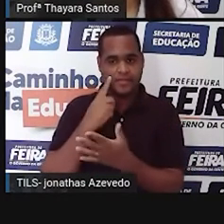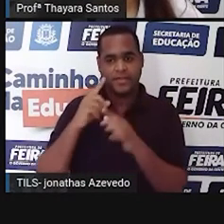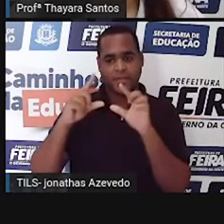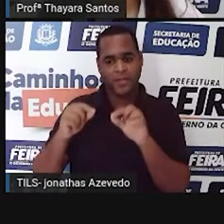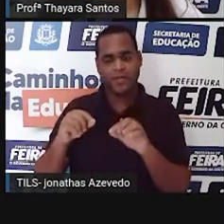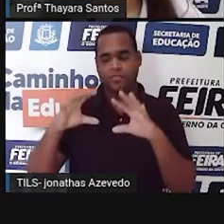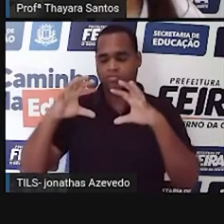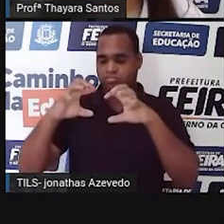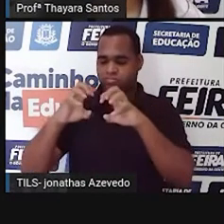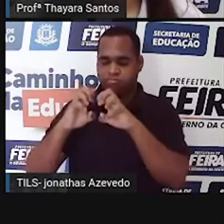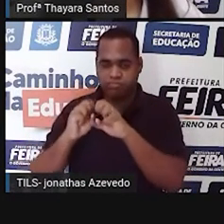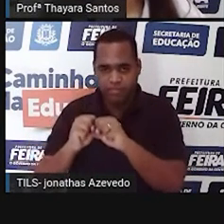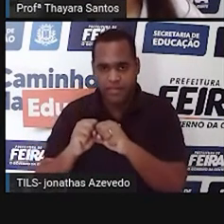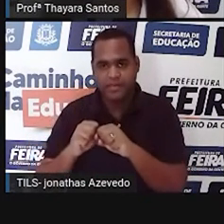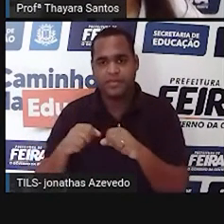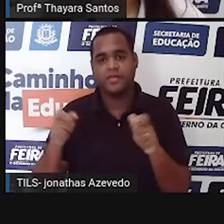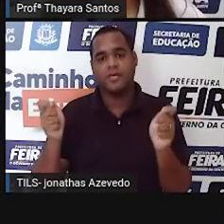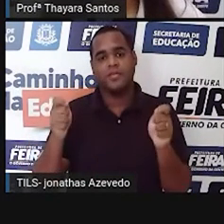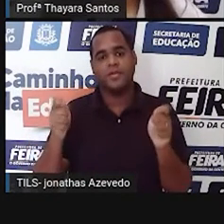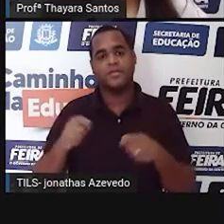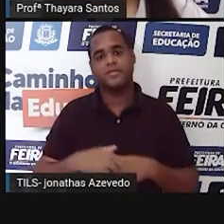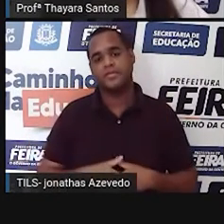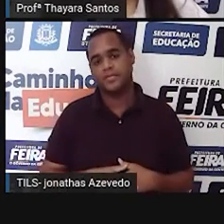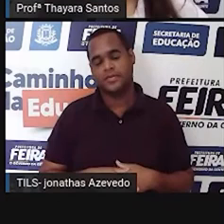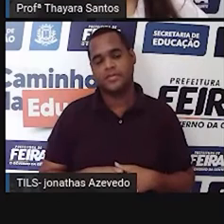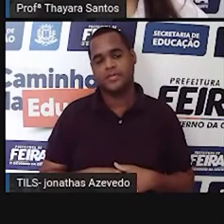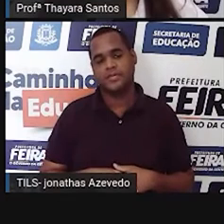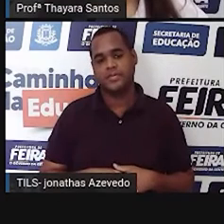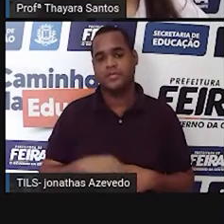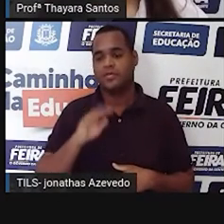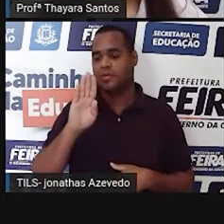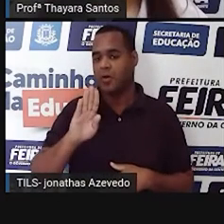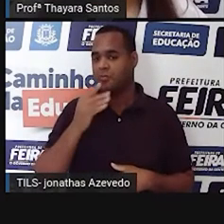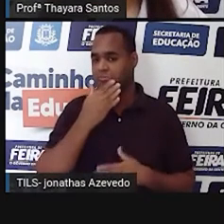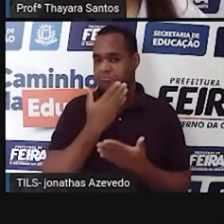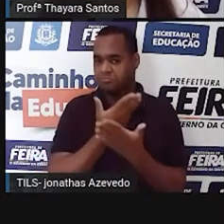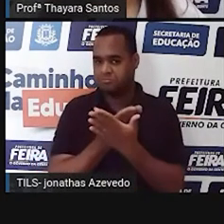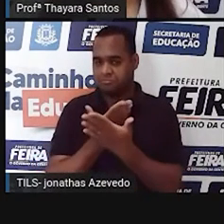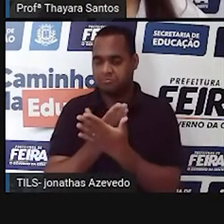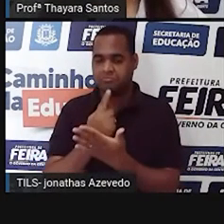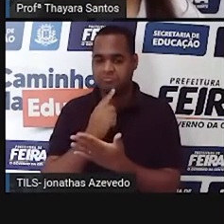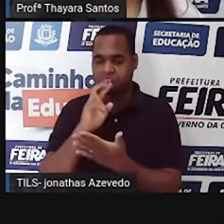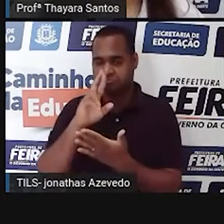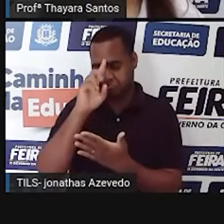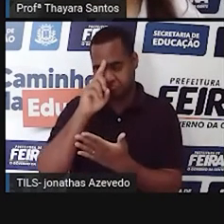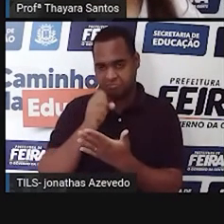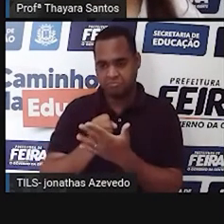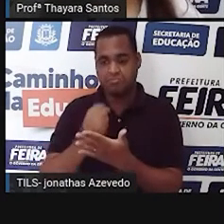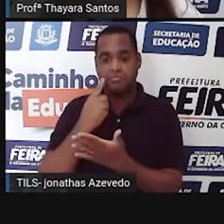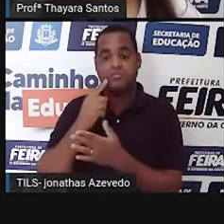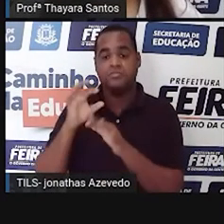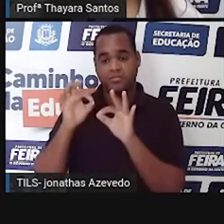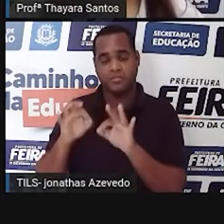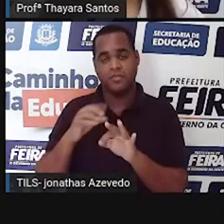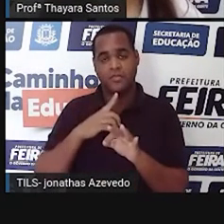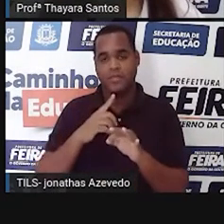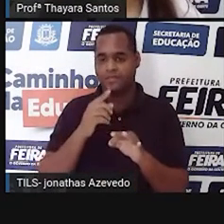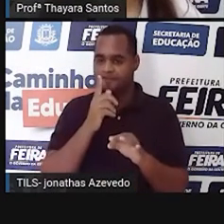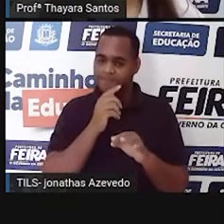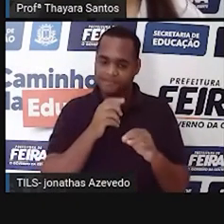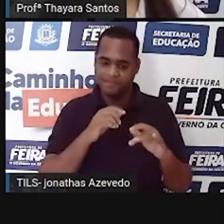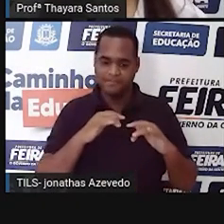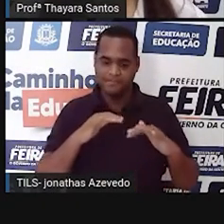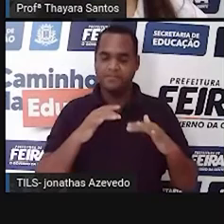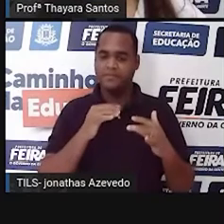um deserto, afirma um biólogo. Então, o bioma Pantanal ele é uma planície alagada, como a gente viu, só